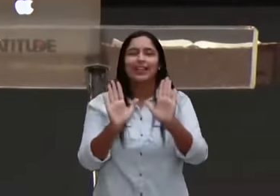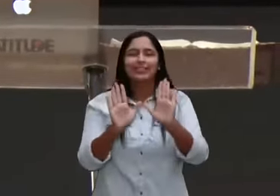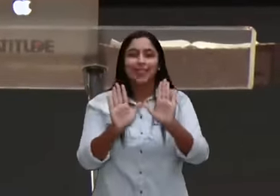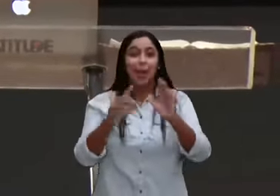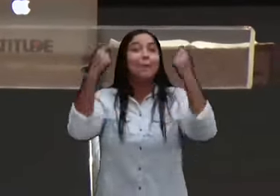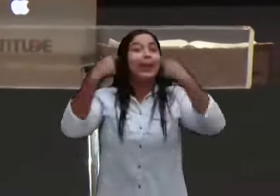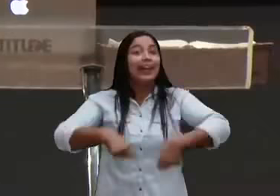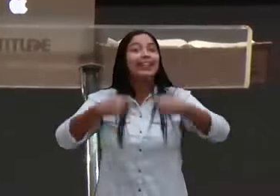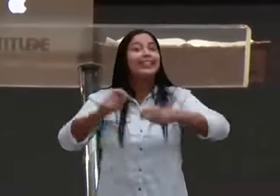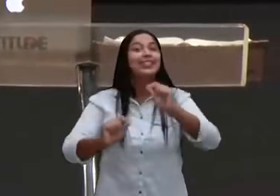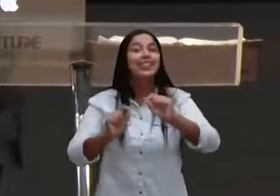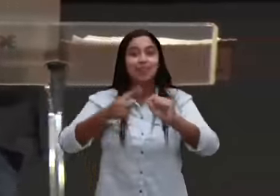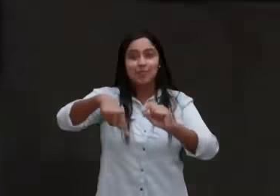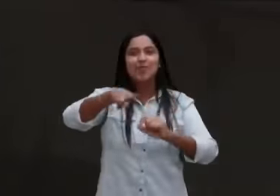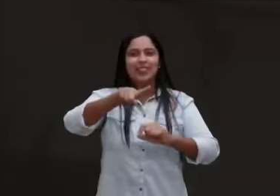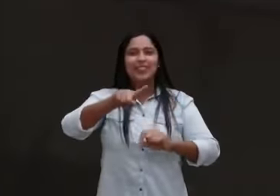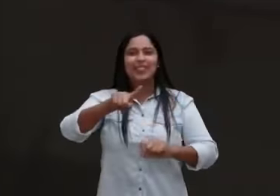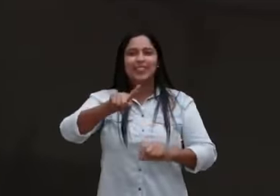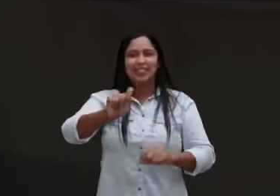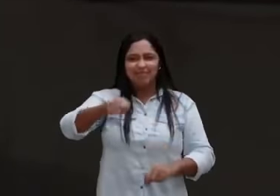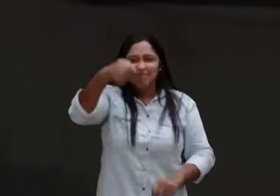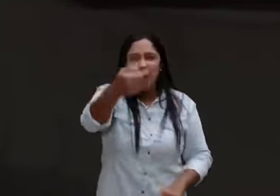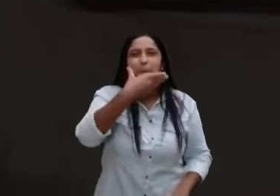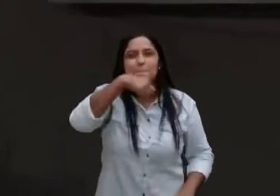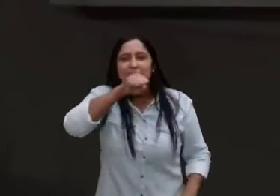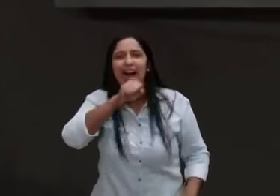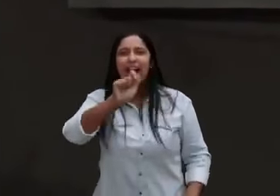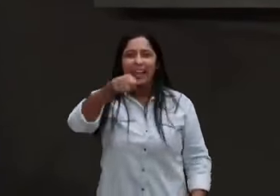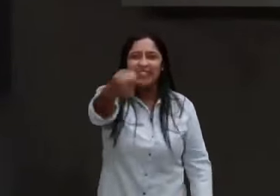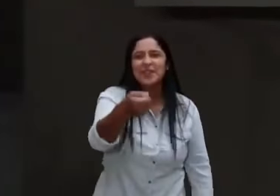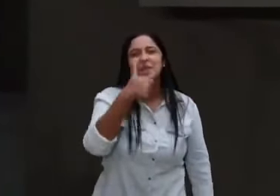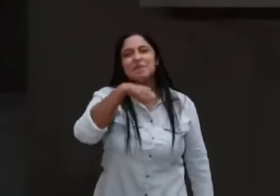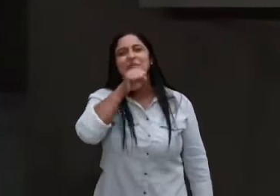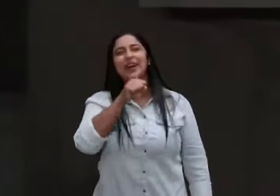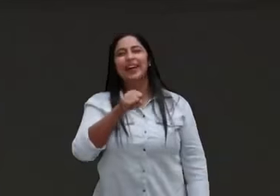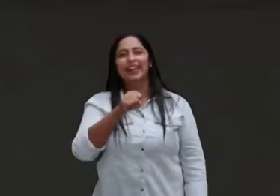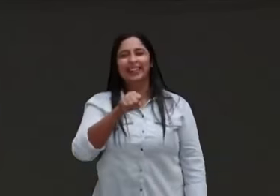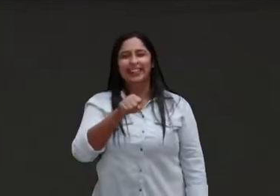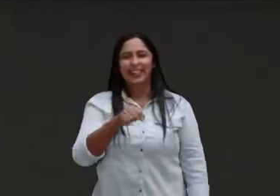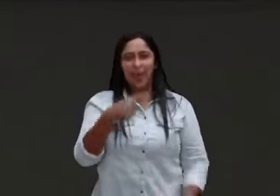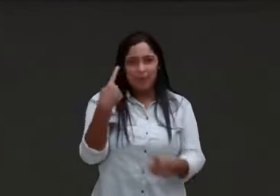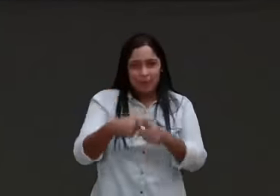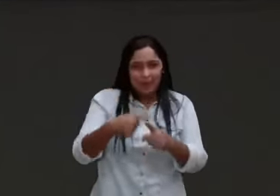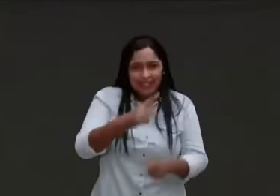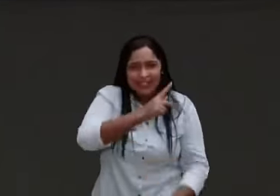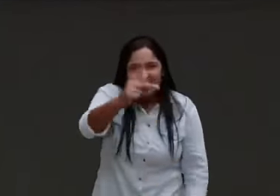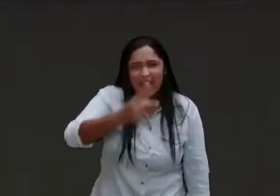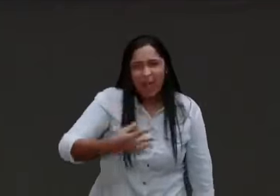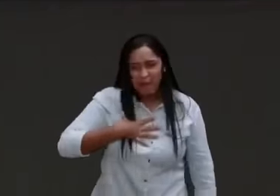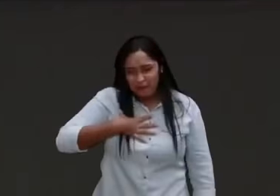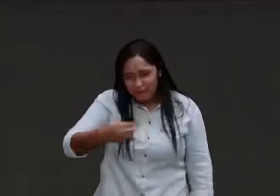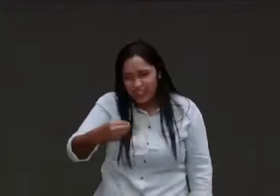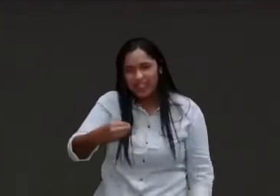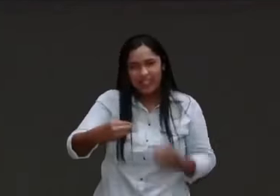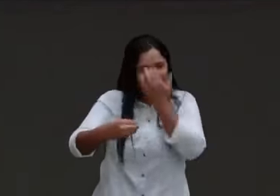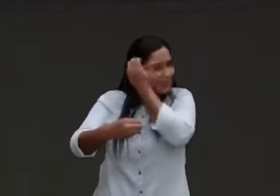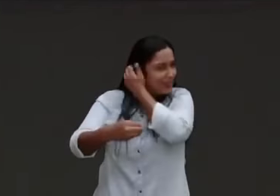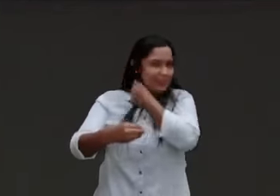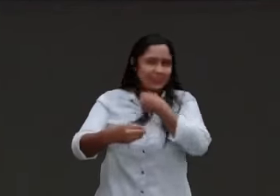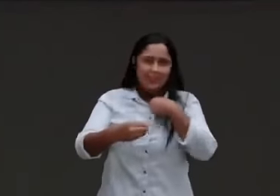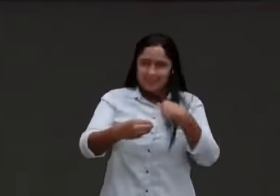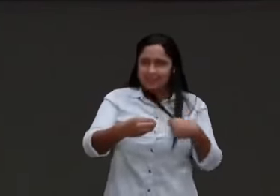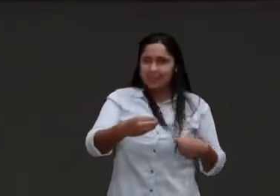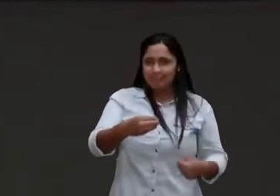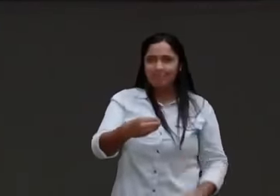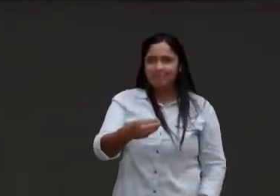eu te ensino, te ensino a orar, desde pequenininho, quando ele vem com aquela cabeça, e bate numa quina, e abre aquela brecha aqui, no meio